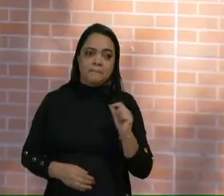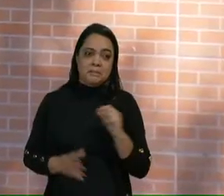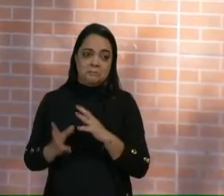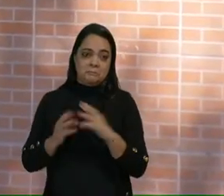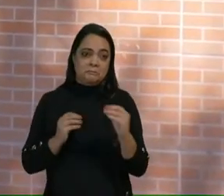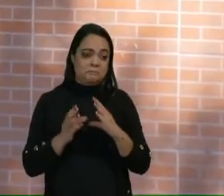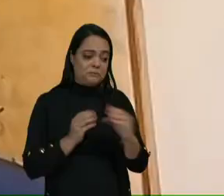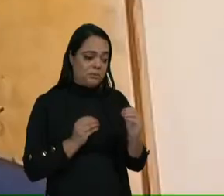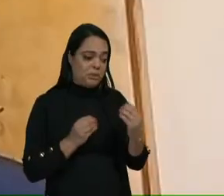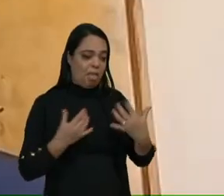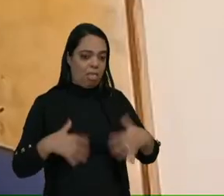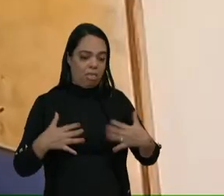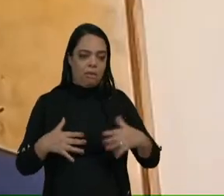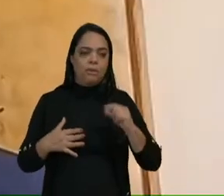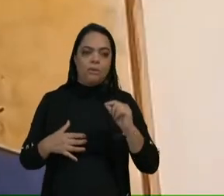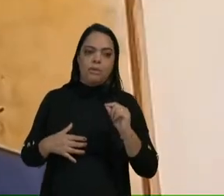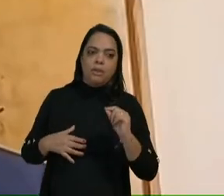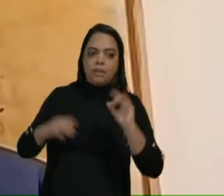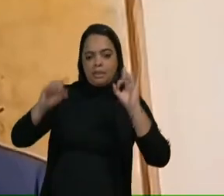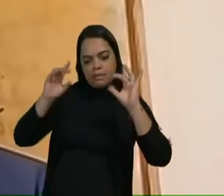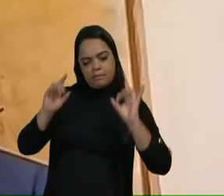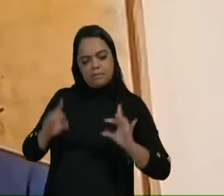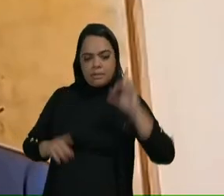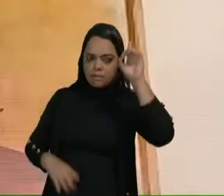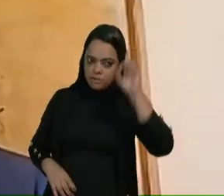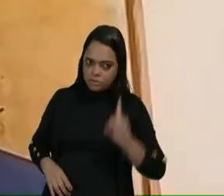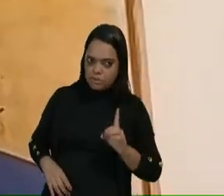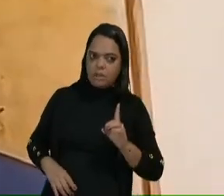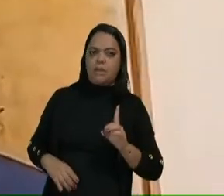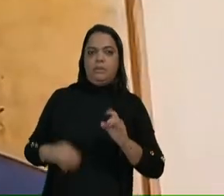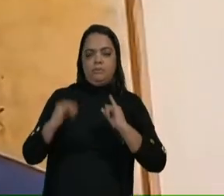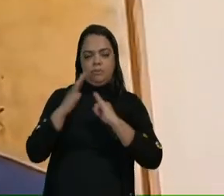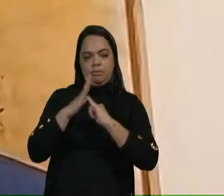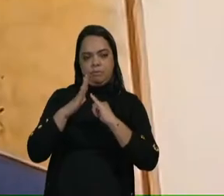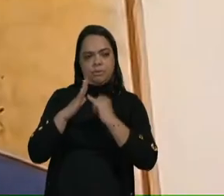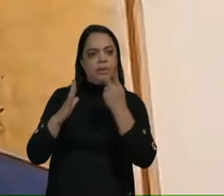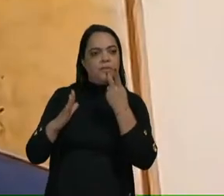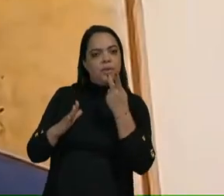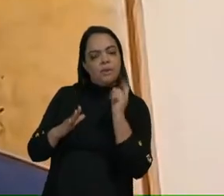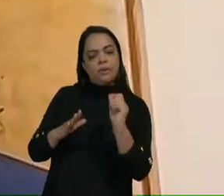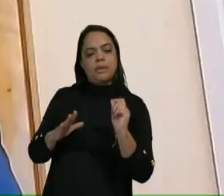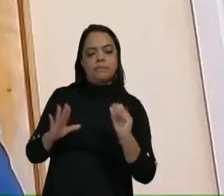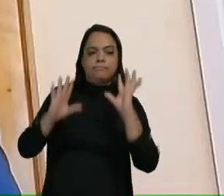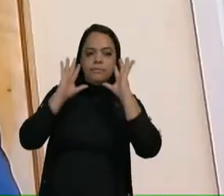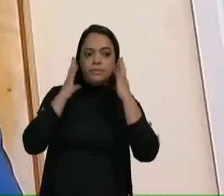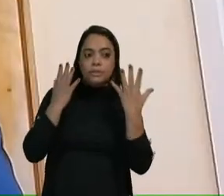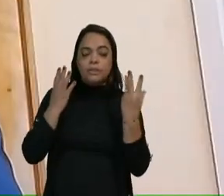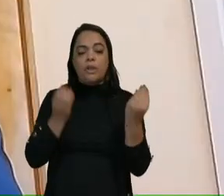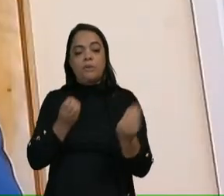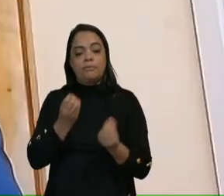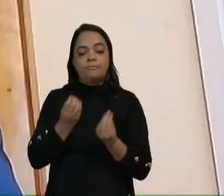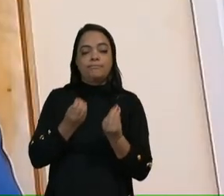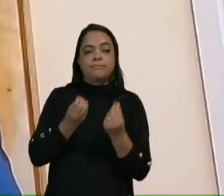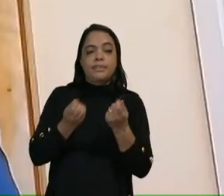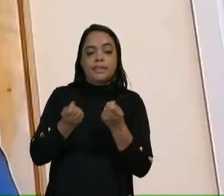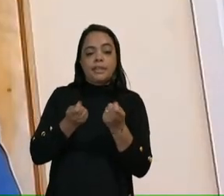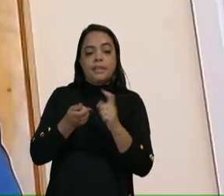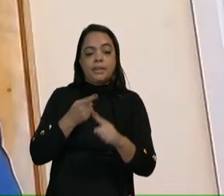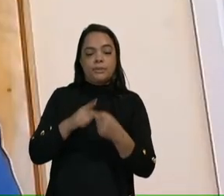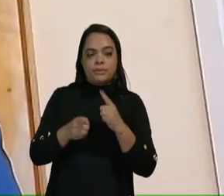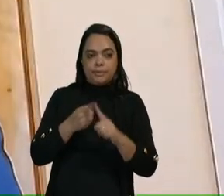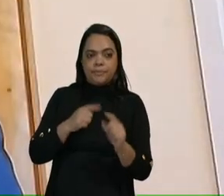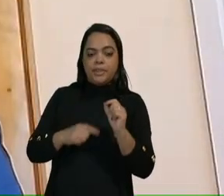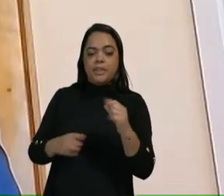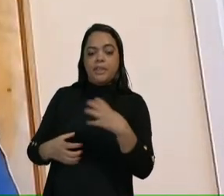preços abusivos, este especialista em direito imobiliário diz que a saída é negociar. Quem vai sentir esse impacto do aluguel